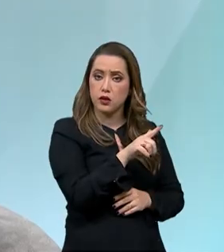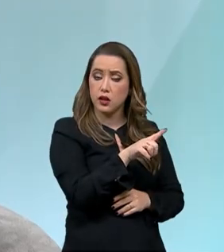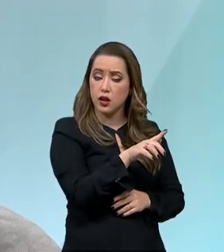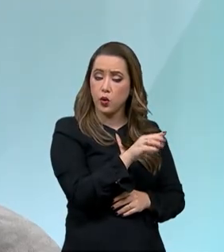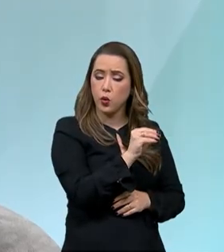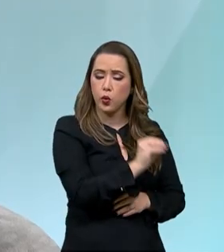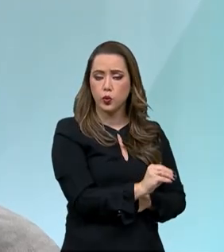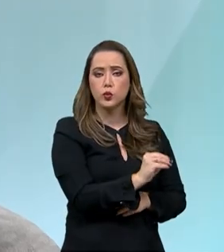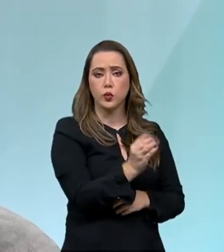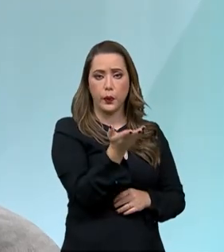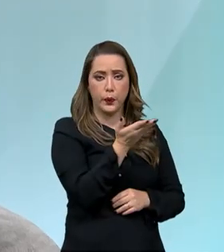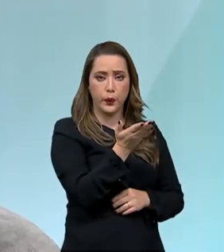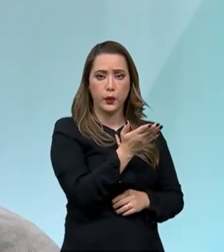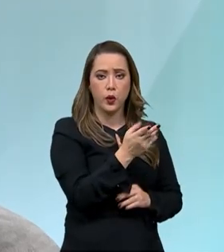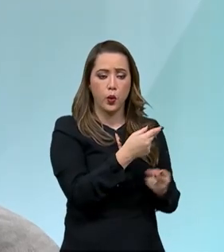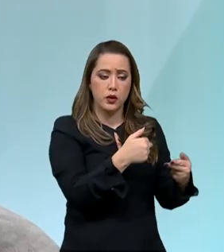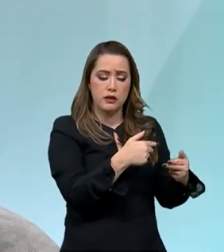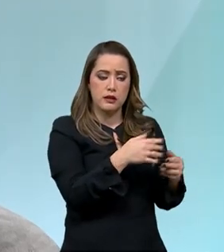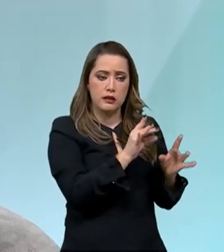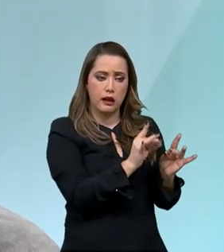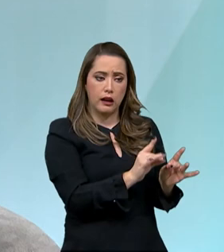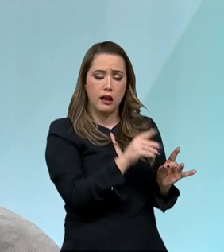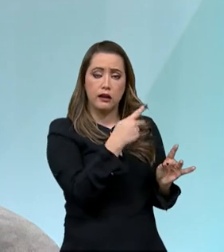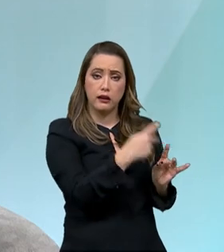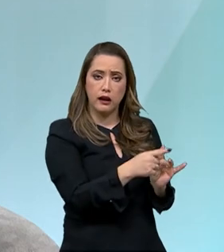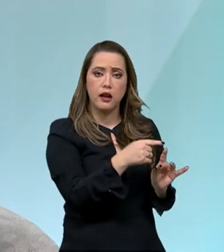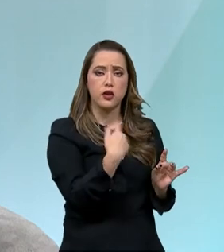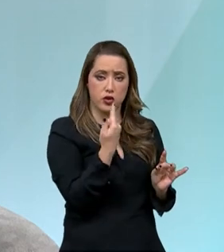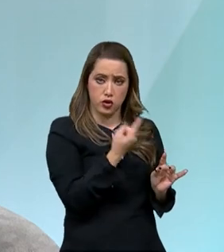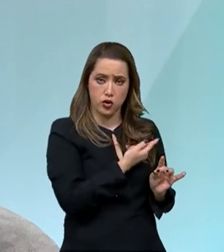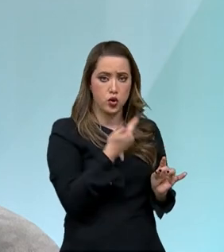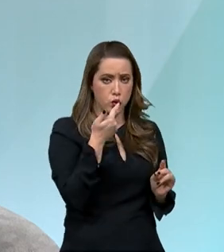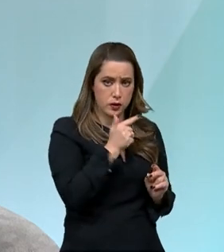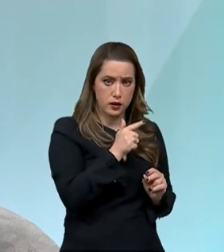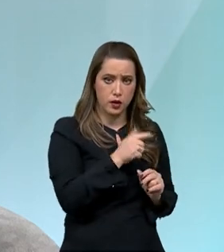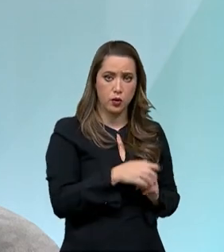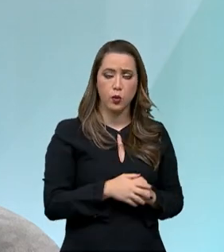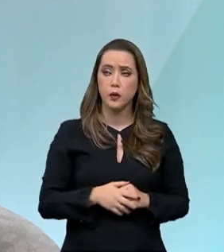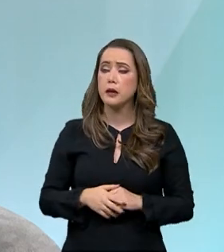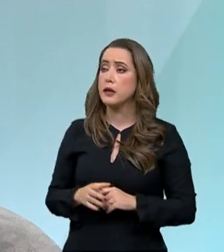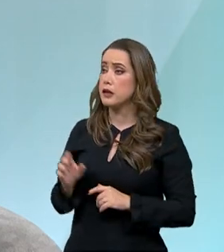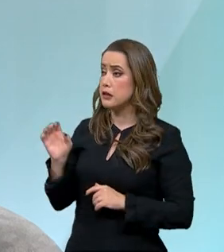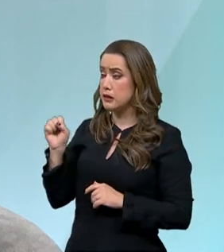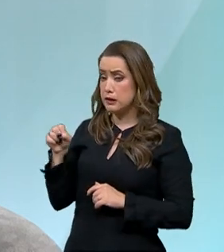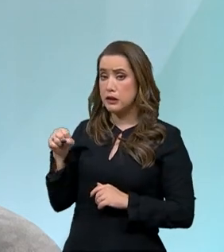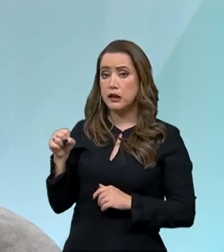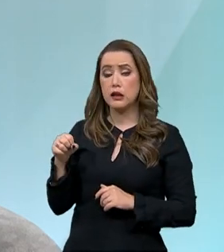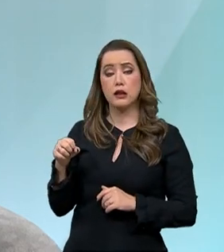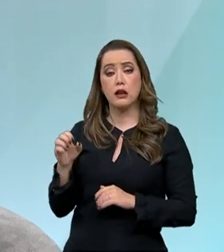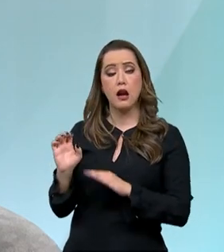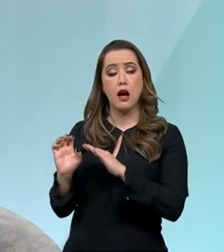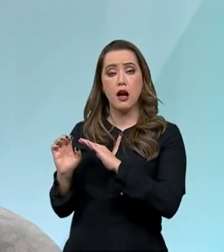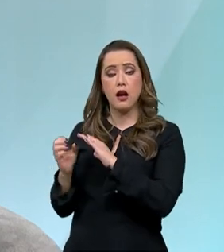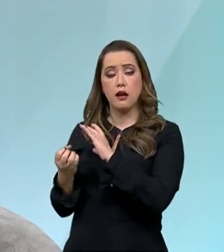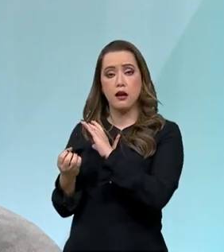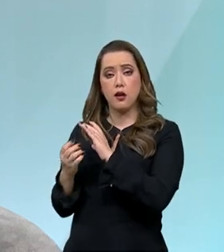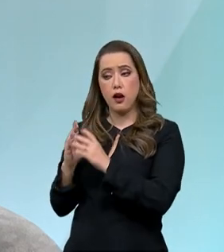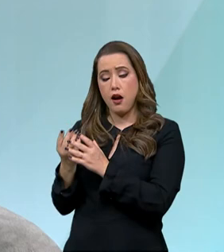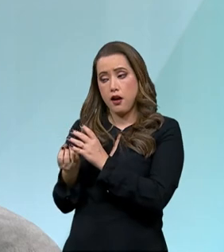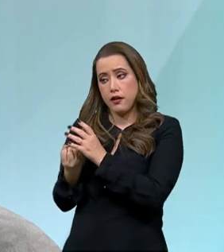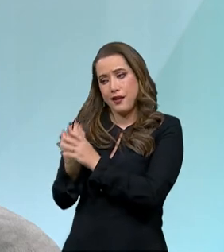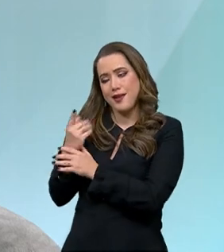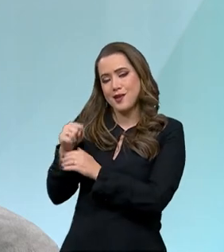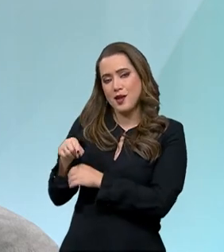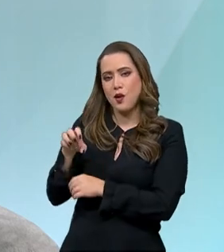Sim, está no foco da pesquisa com o trigo, Roberto. O trigo que a Embrapa desenvolveu para os cerrados, o